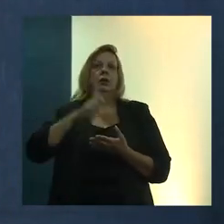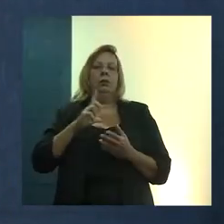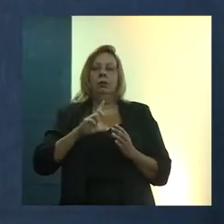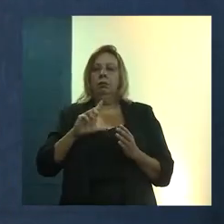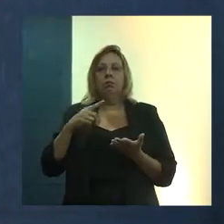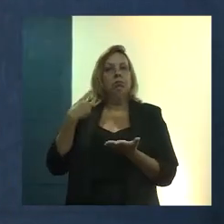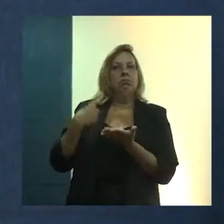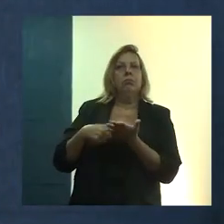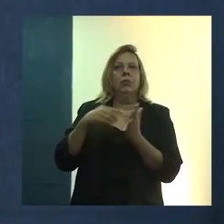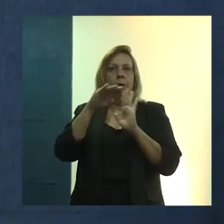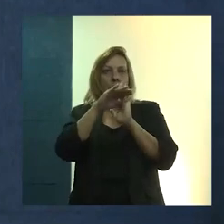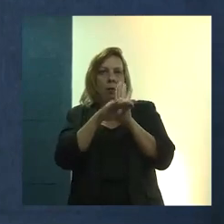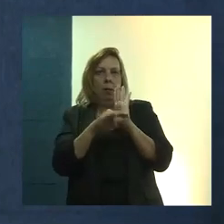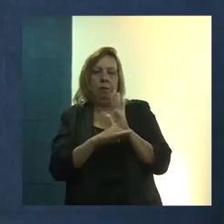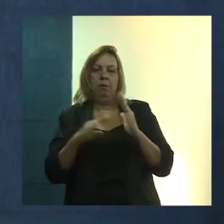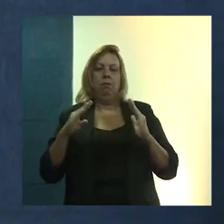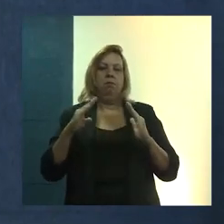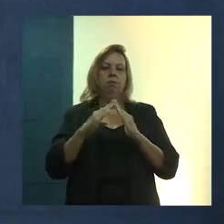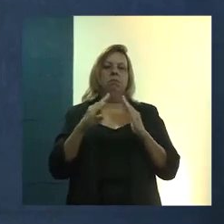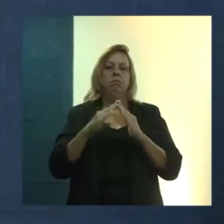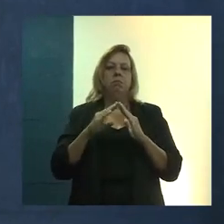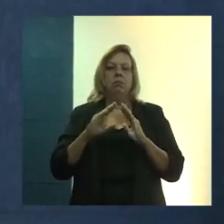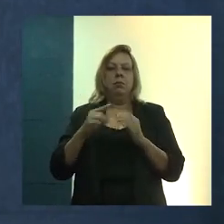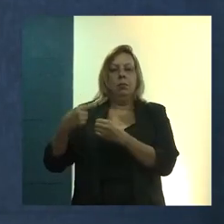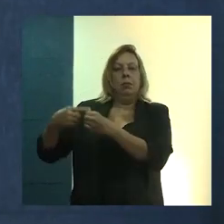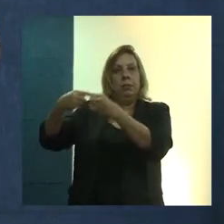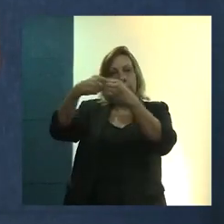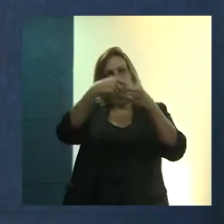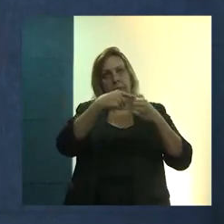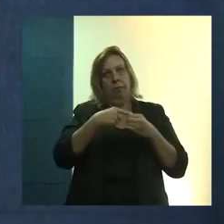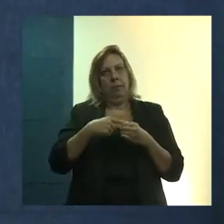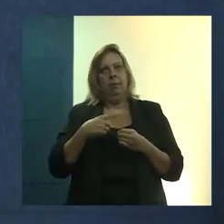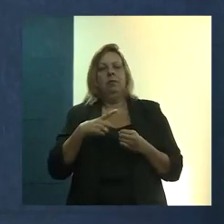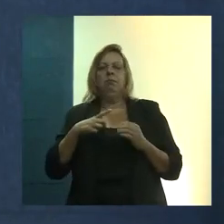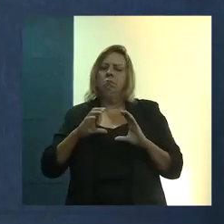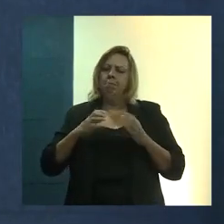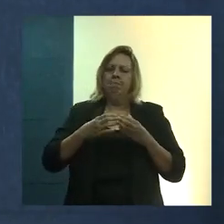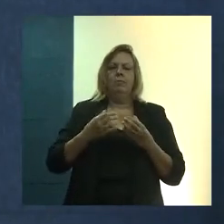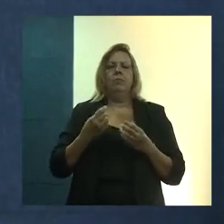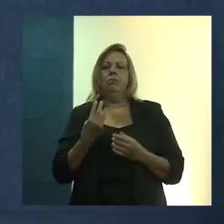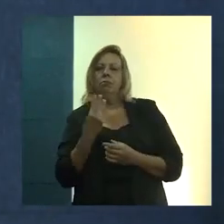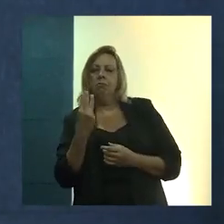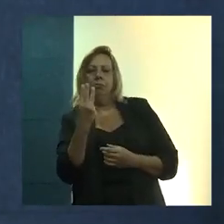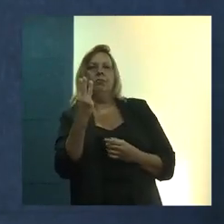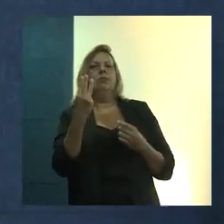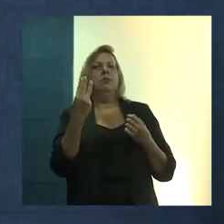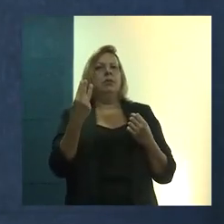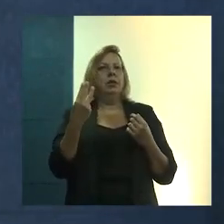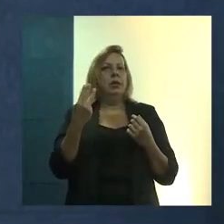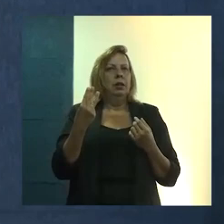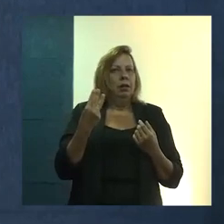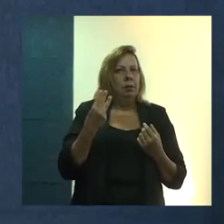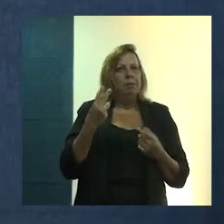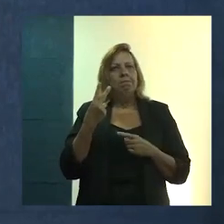Vamos montar um programa de residências para os municípios. Então, andamos um bocado, na época ainda tinha,